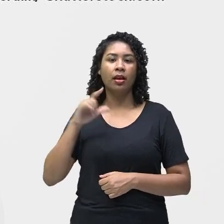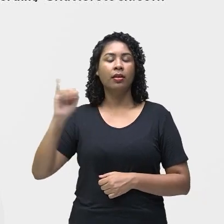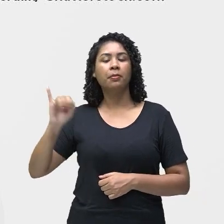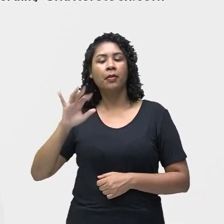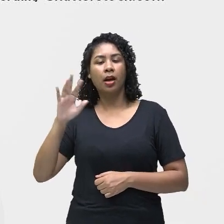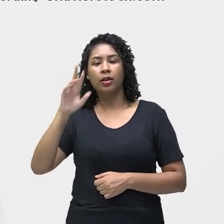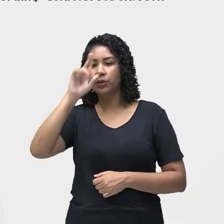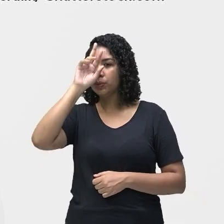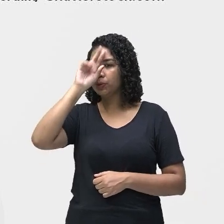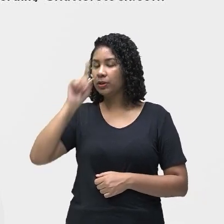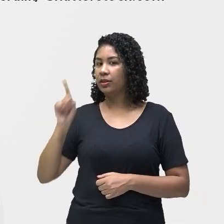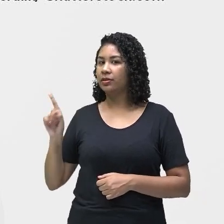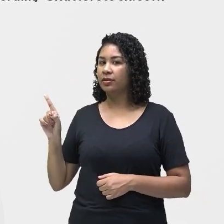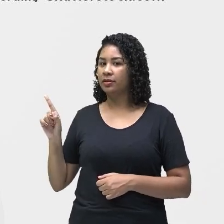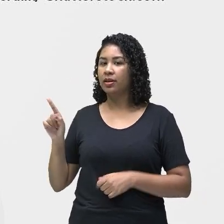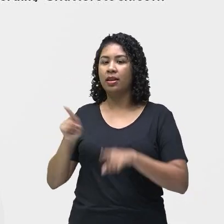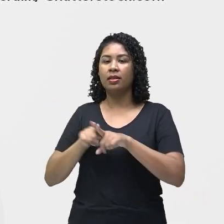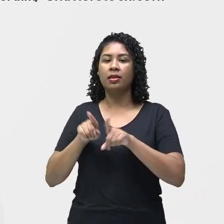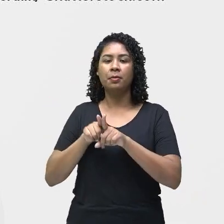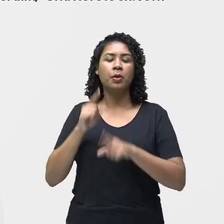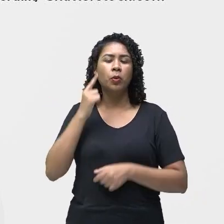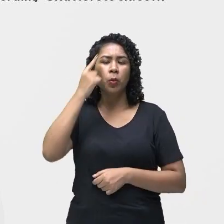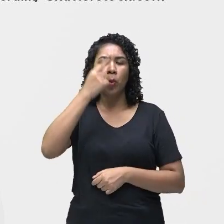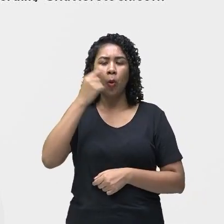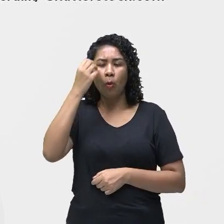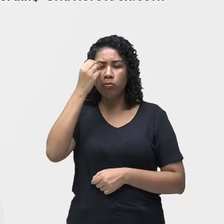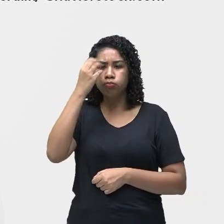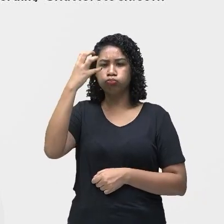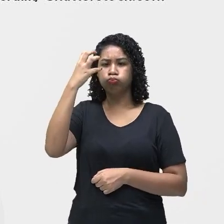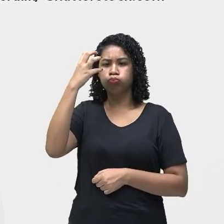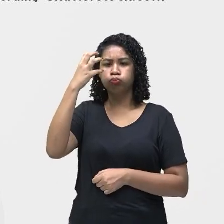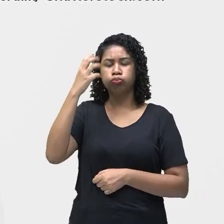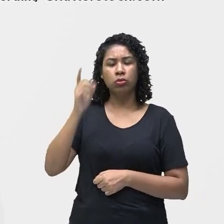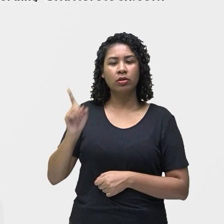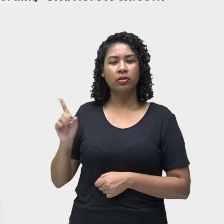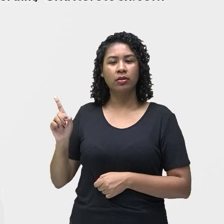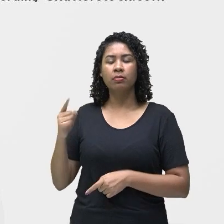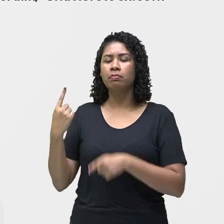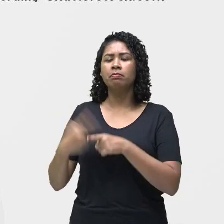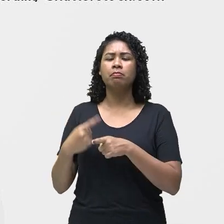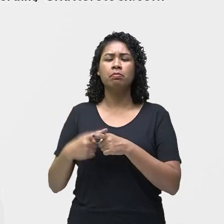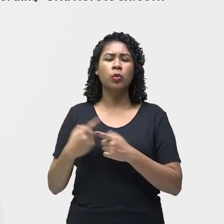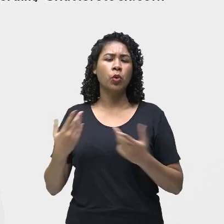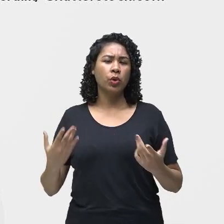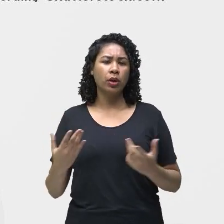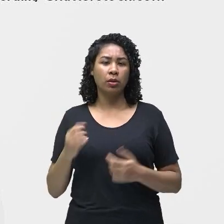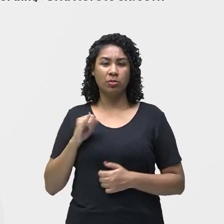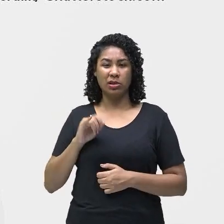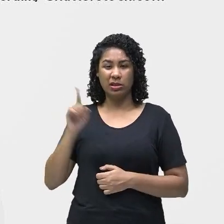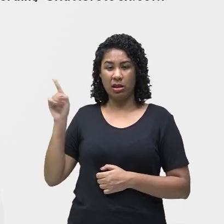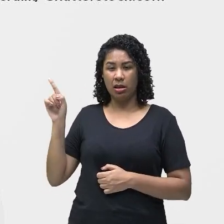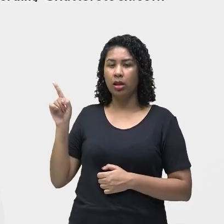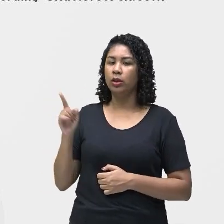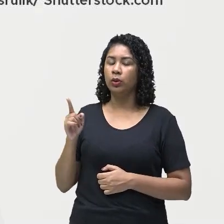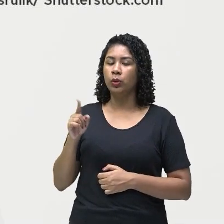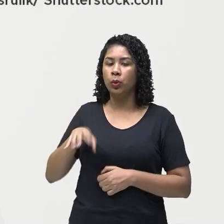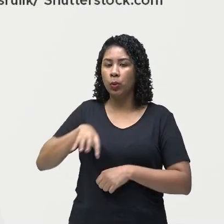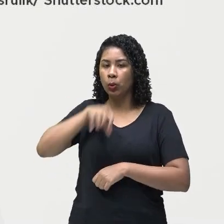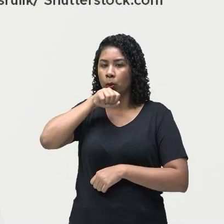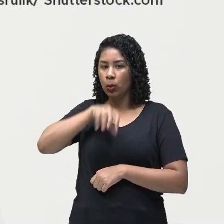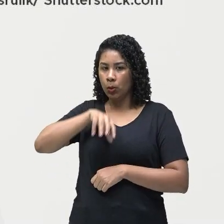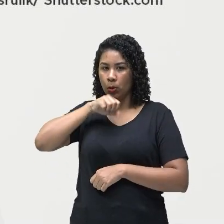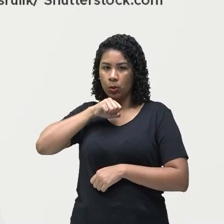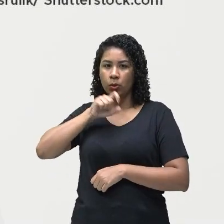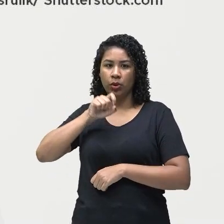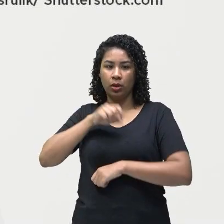e um olho inchado. Por quê? Quando o barbeiro se alimenta de sangue, ele pica e